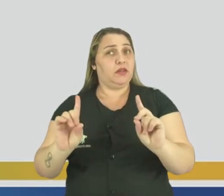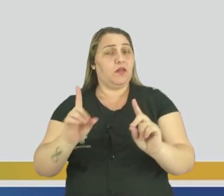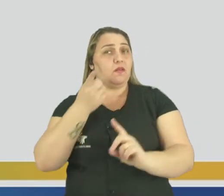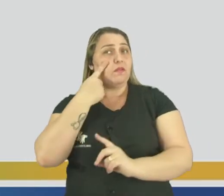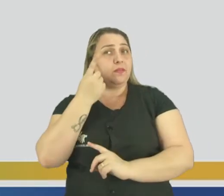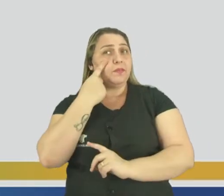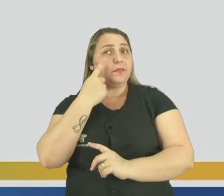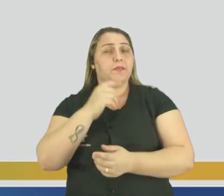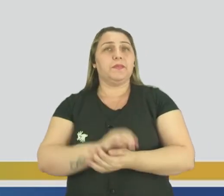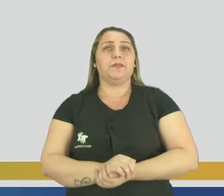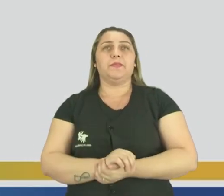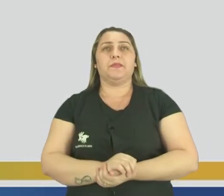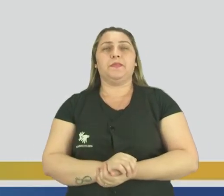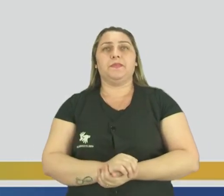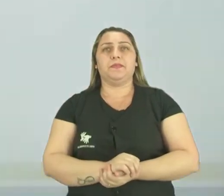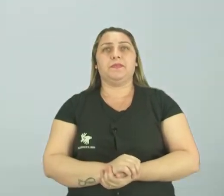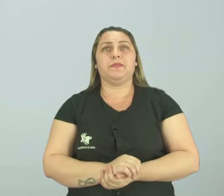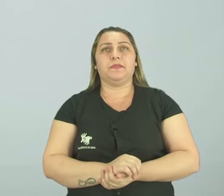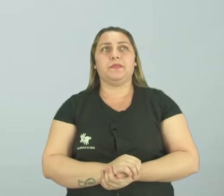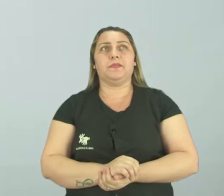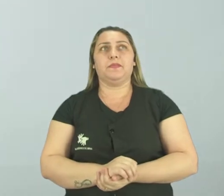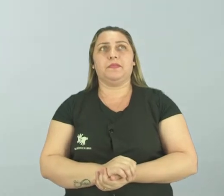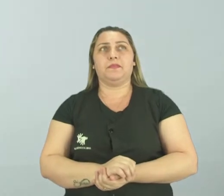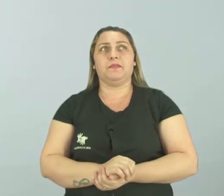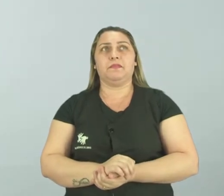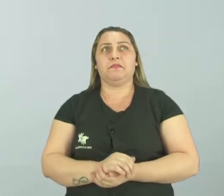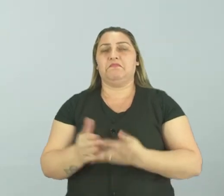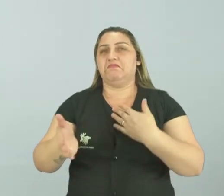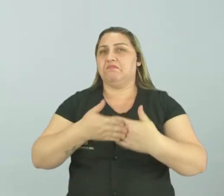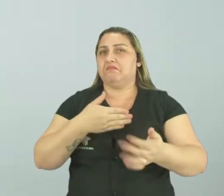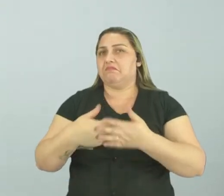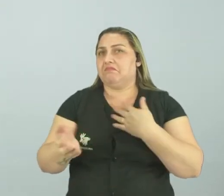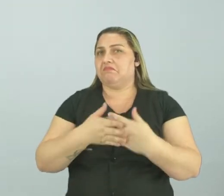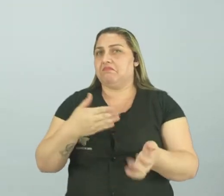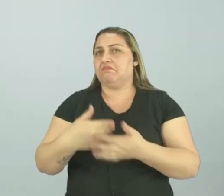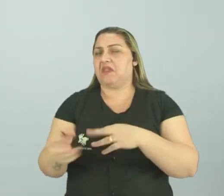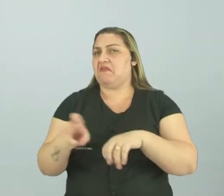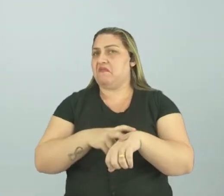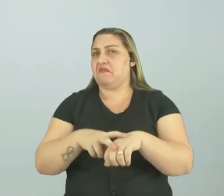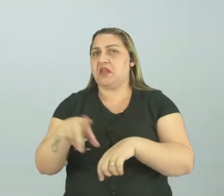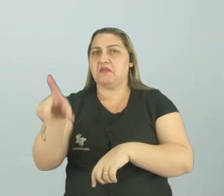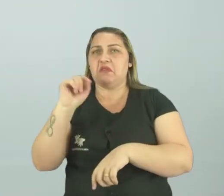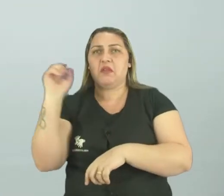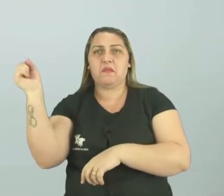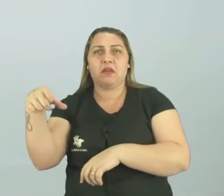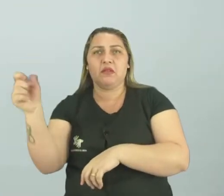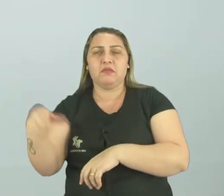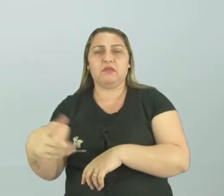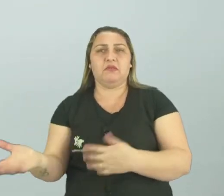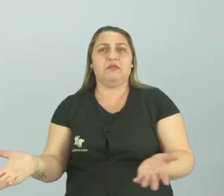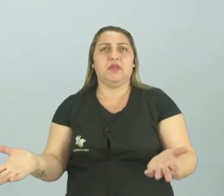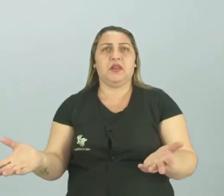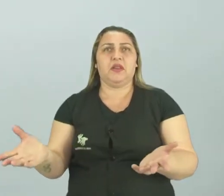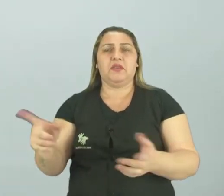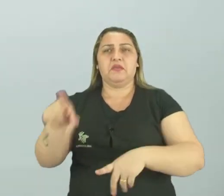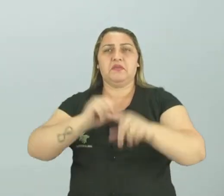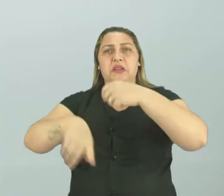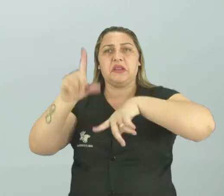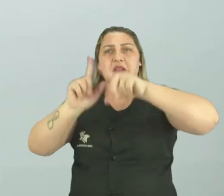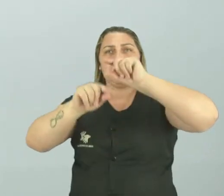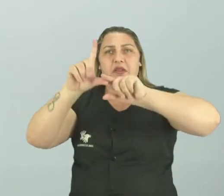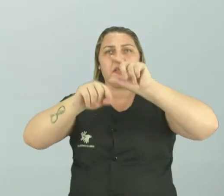Observe aqui, ó. É de qualquer forma? Ah, eu escolhi o V, escolhi o azul. Escolhi essas